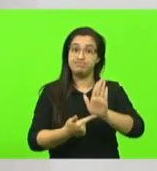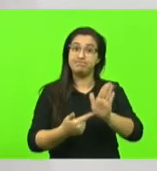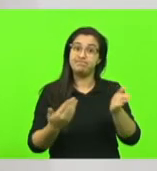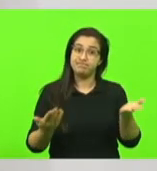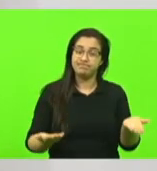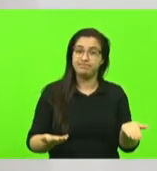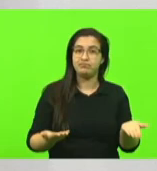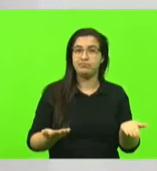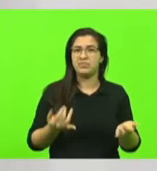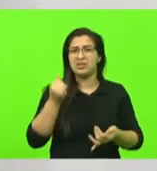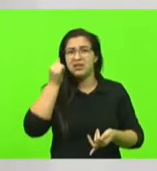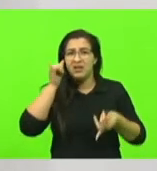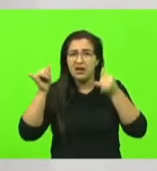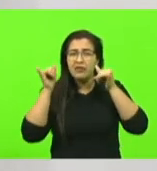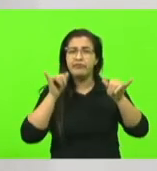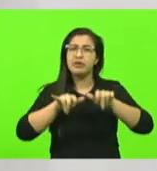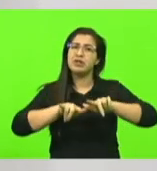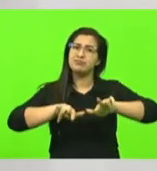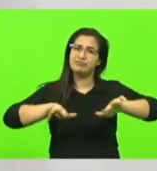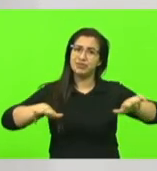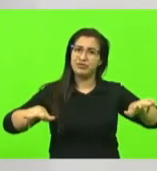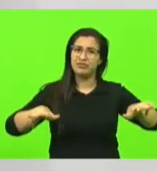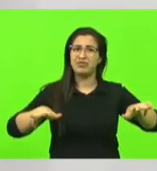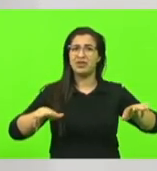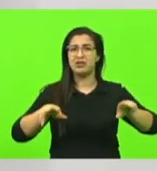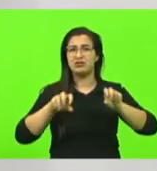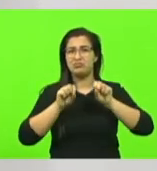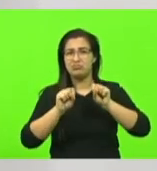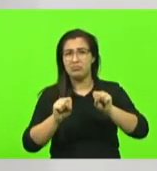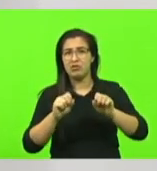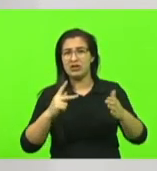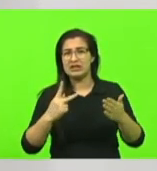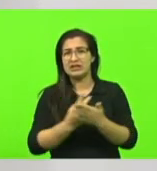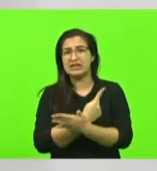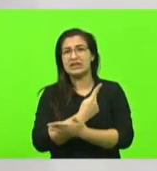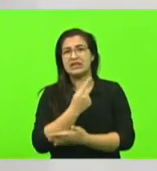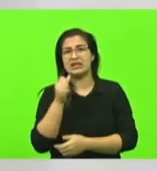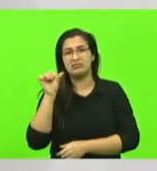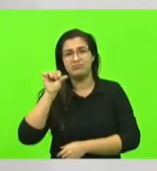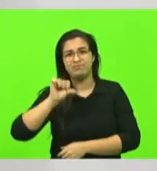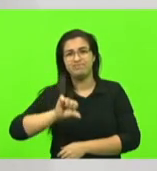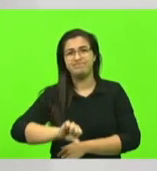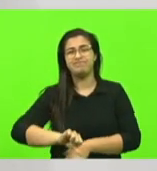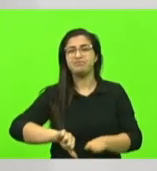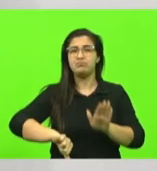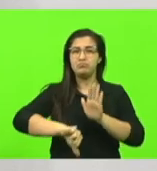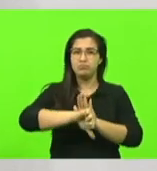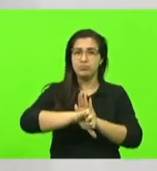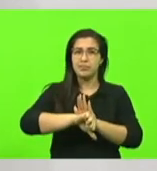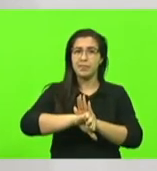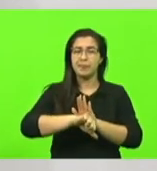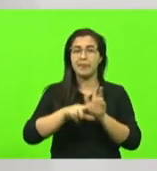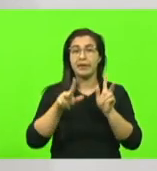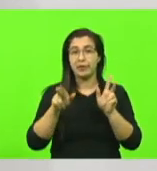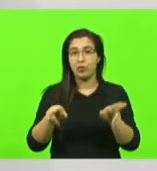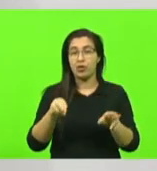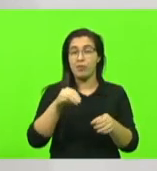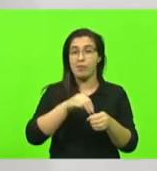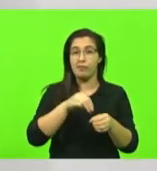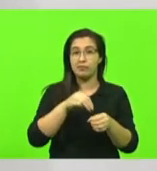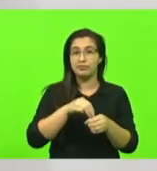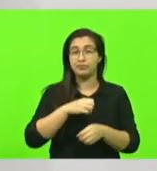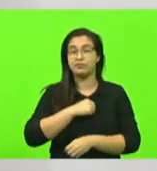fato parecido com aquele atentado ocorrido no município de Saudades então